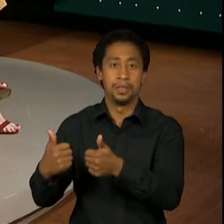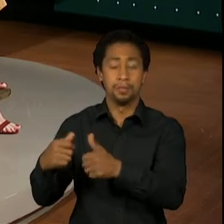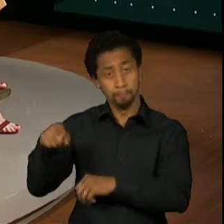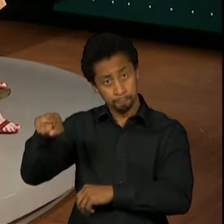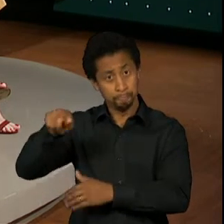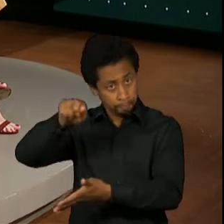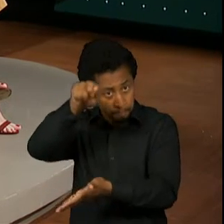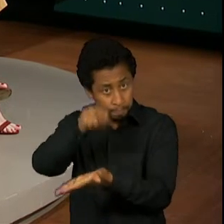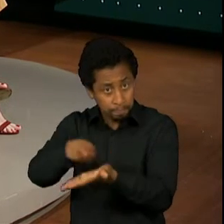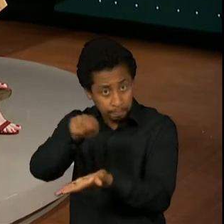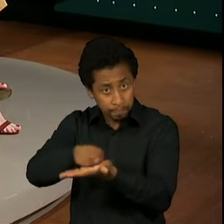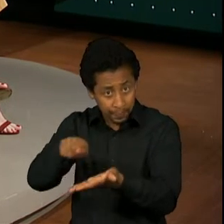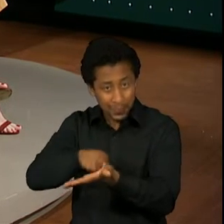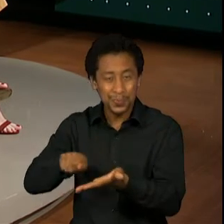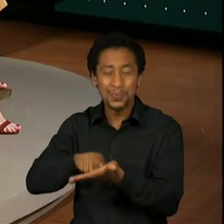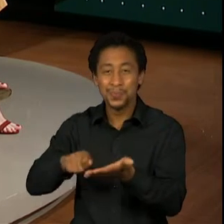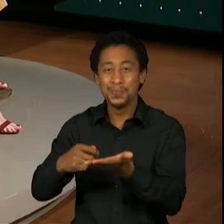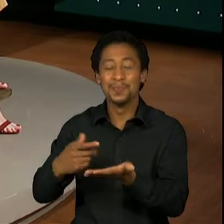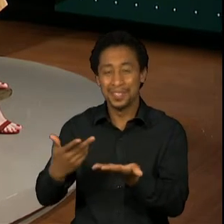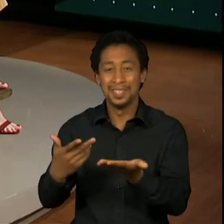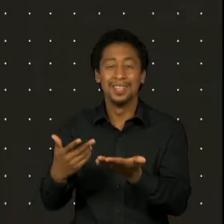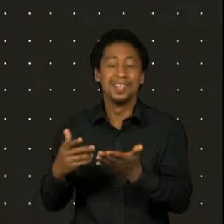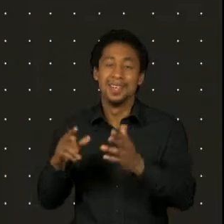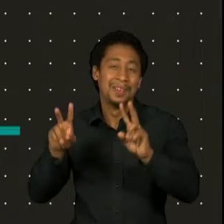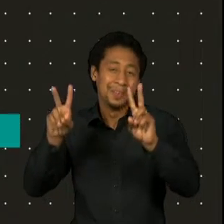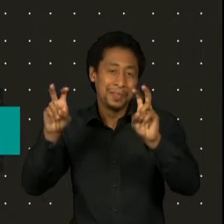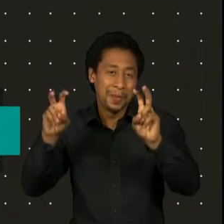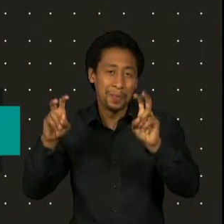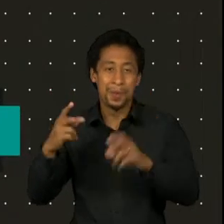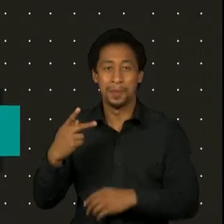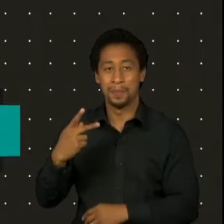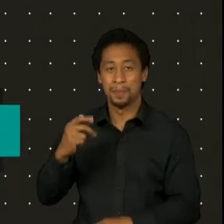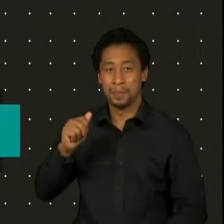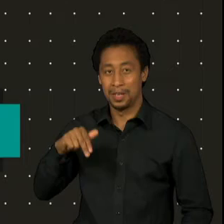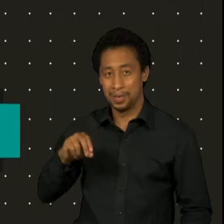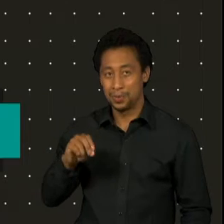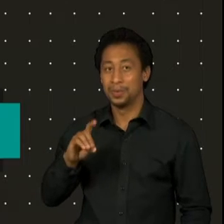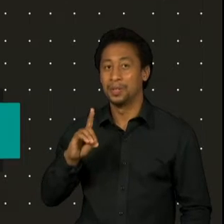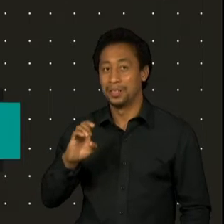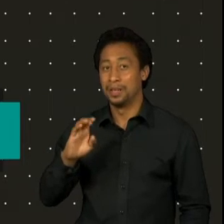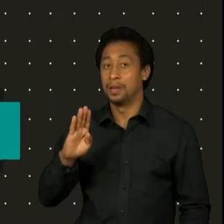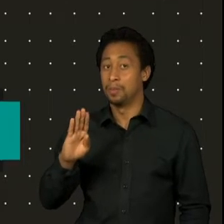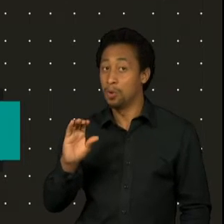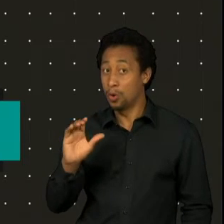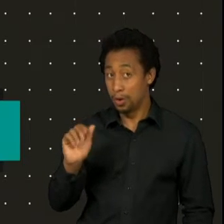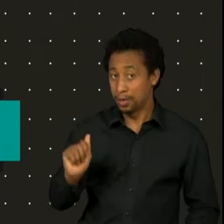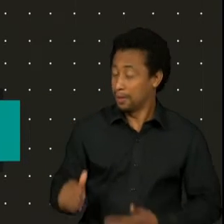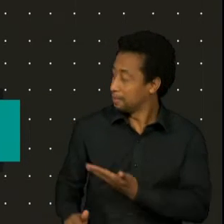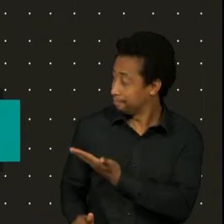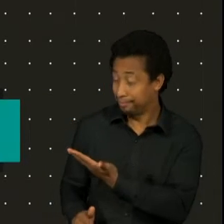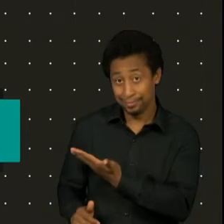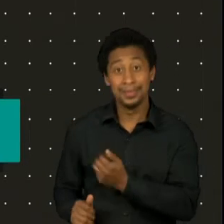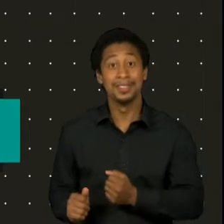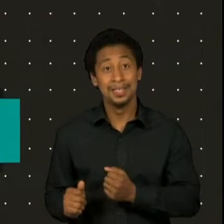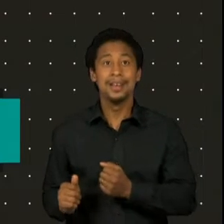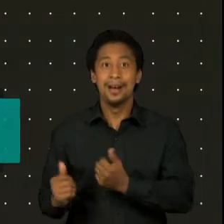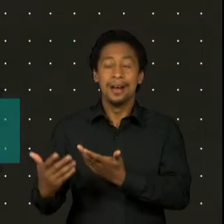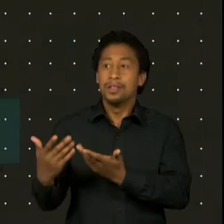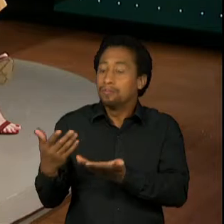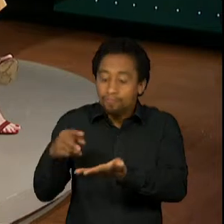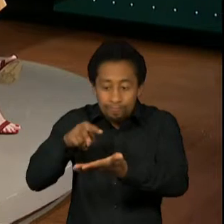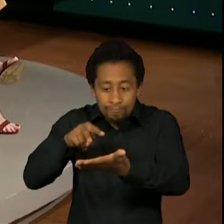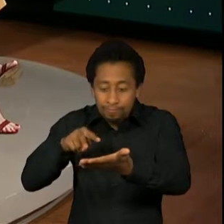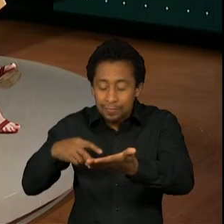Pano de Boca, e eu assisti aquela peça com minha mãe, e o Fauziarap um excelente diretor de